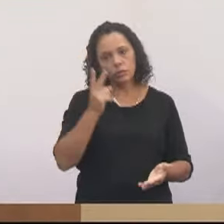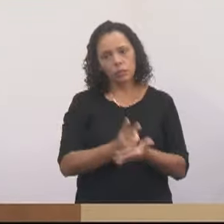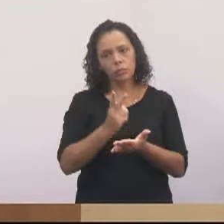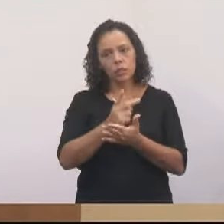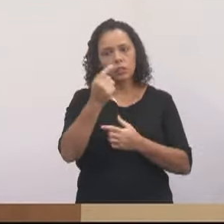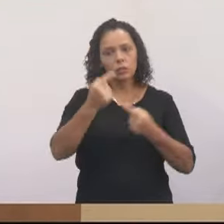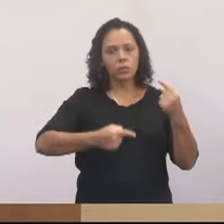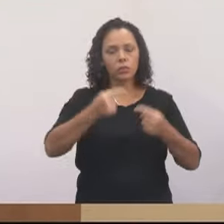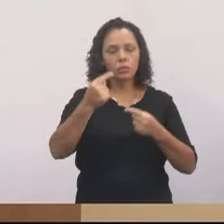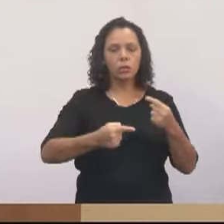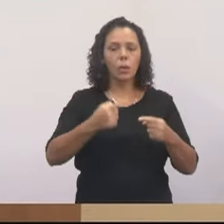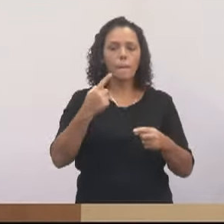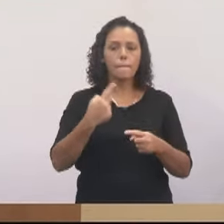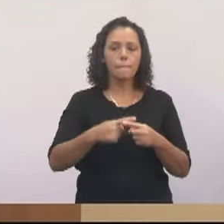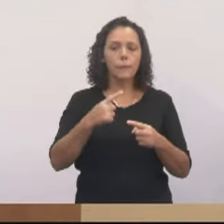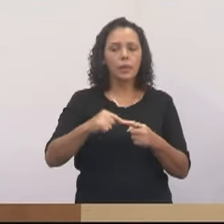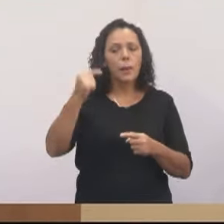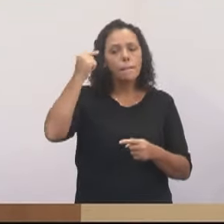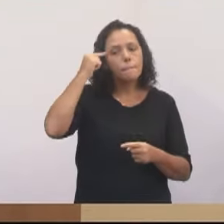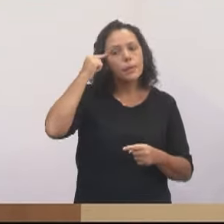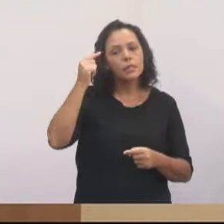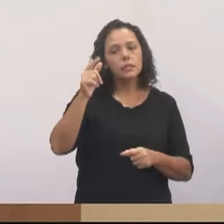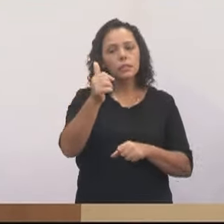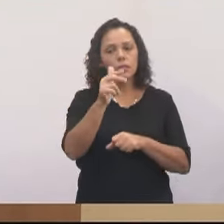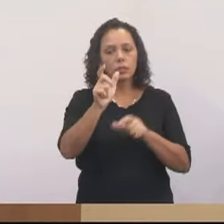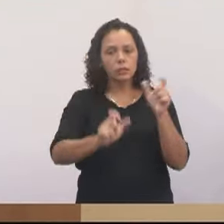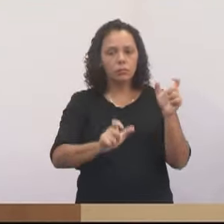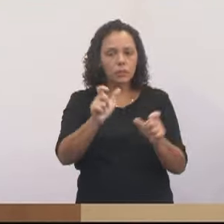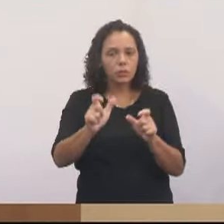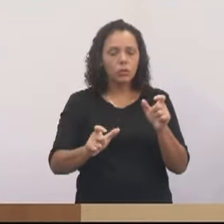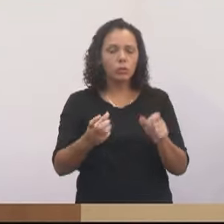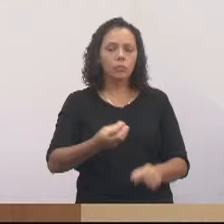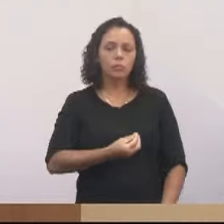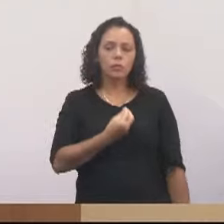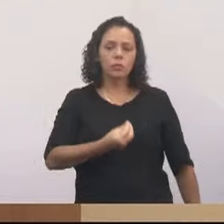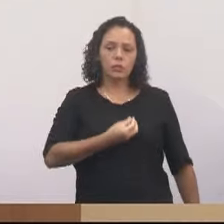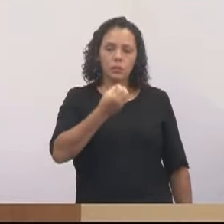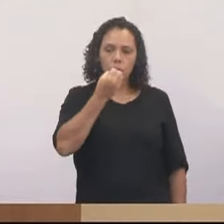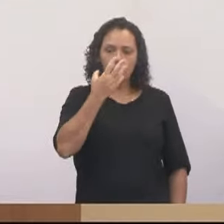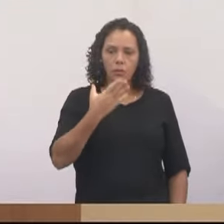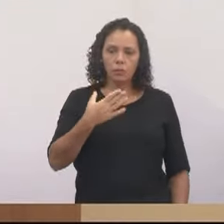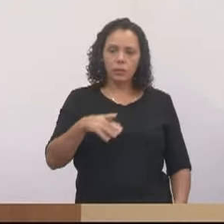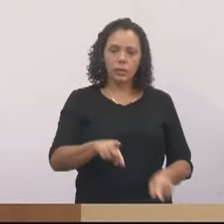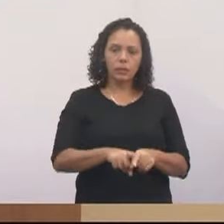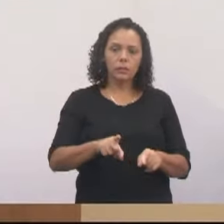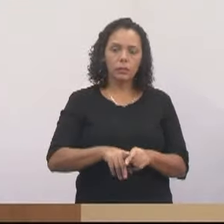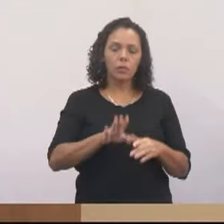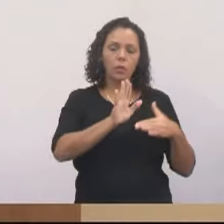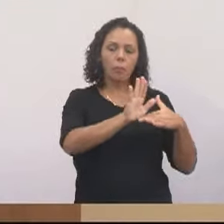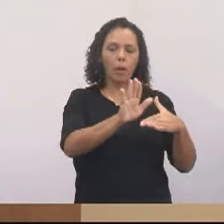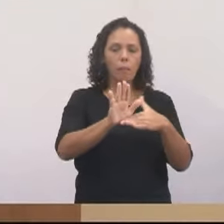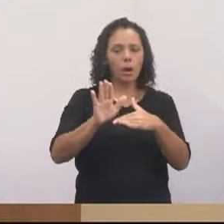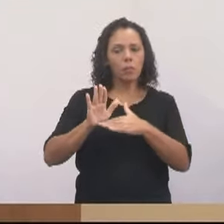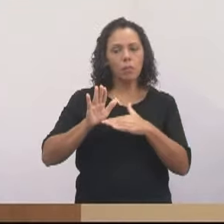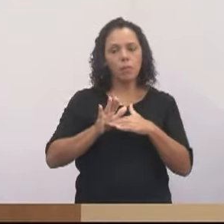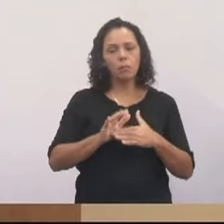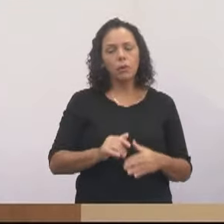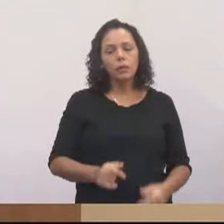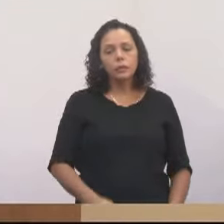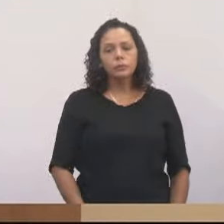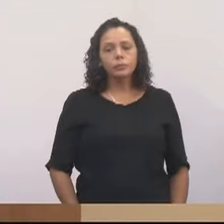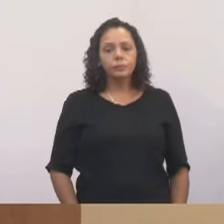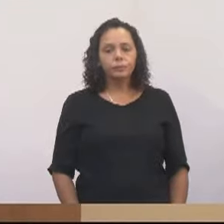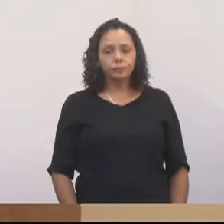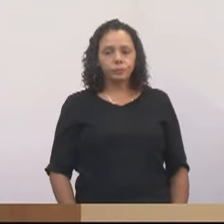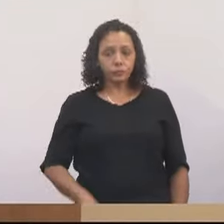pensam pessoas, pensam qualidade de vida, e prezam pela qualidade de vida também de outras pessoas. E ali, no Vera Lúcia, você